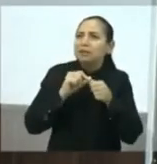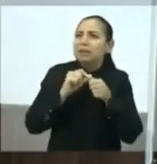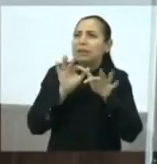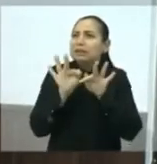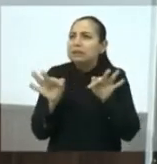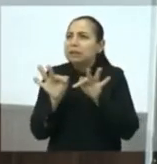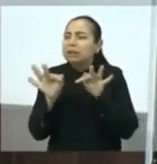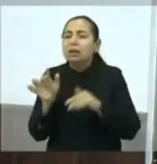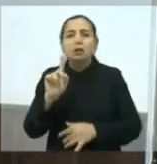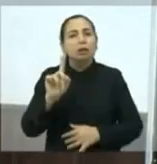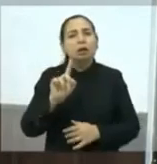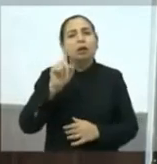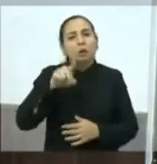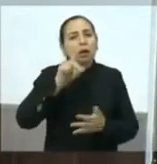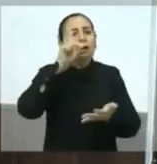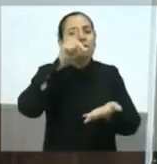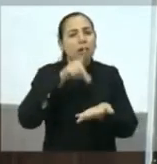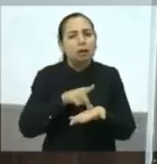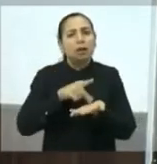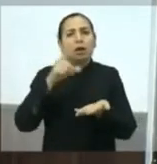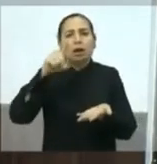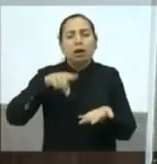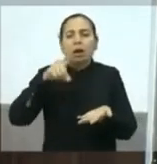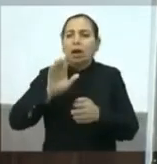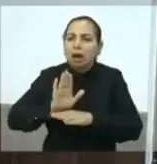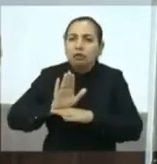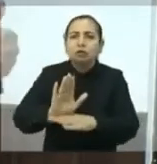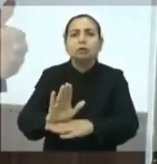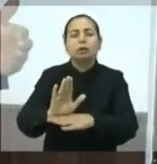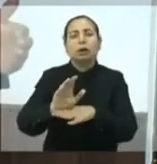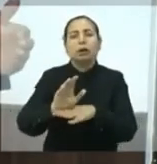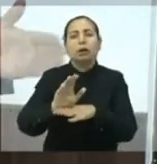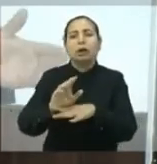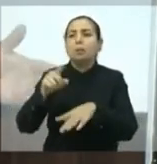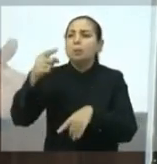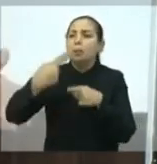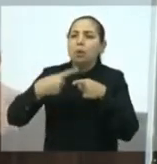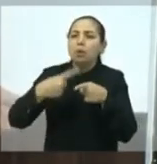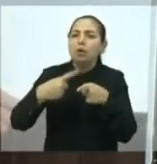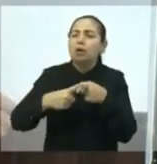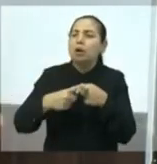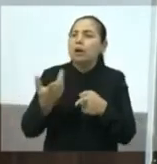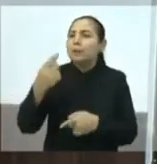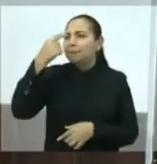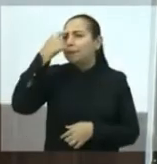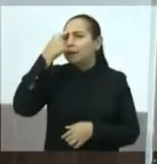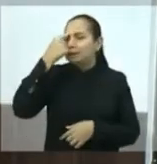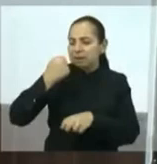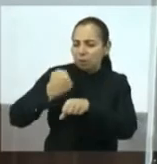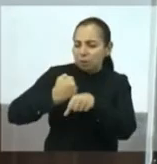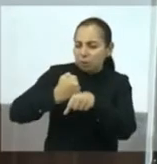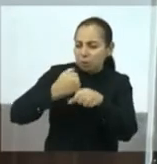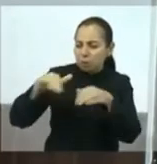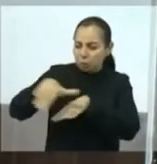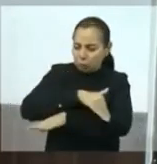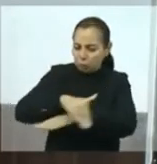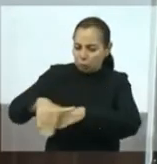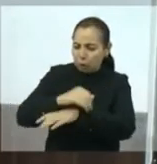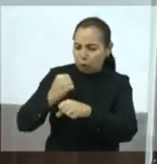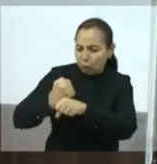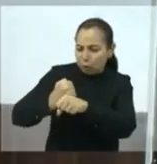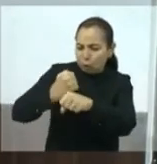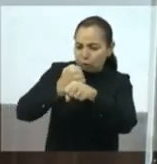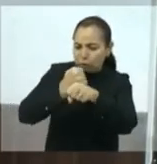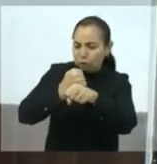Porto. Porque aquelas famílias viveram ali anos entre o dilema